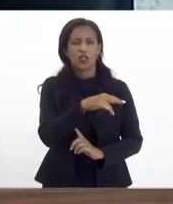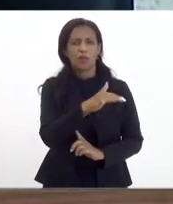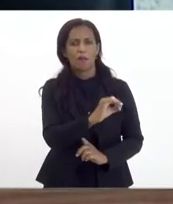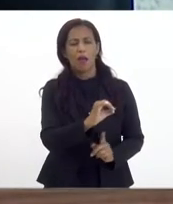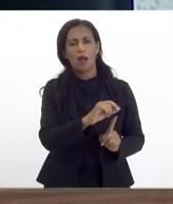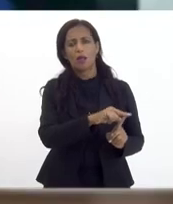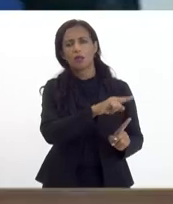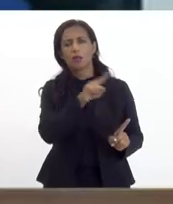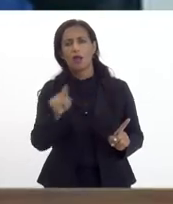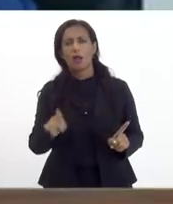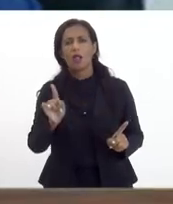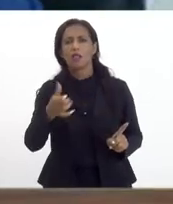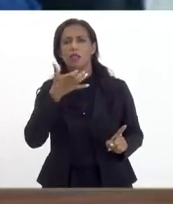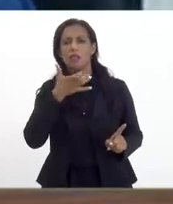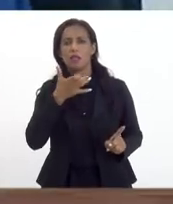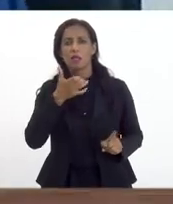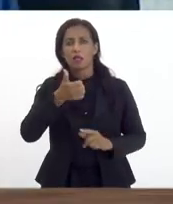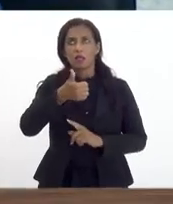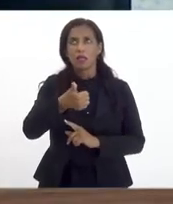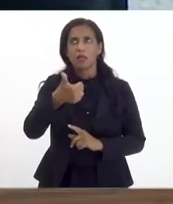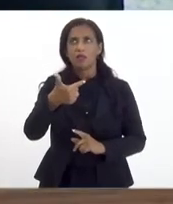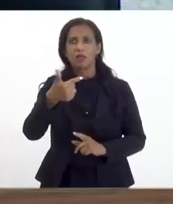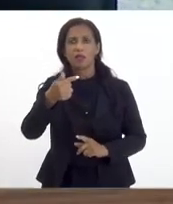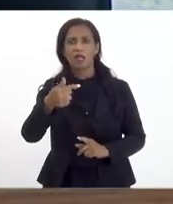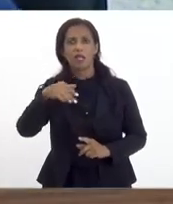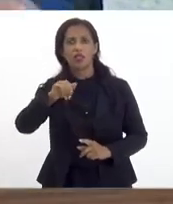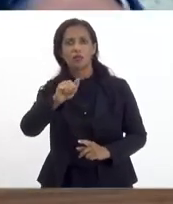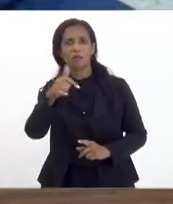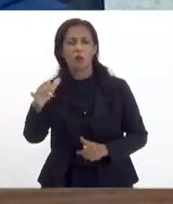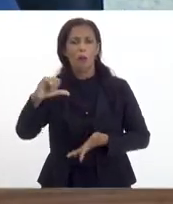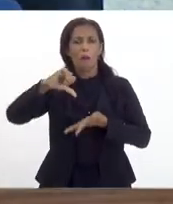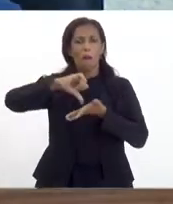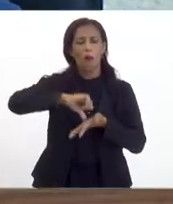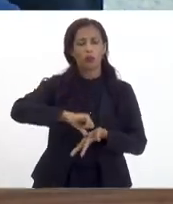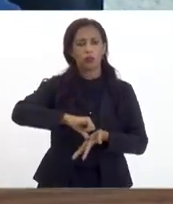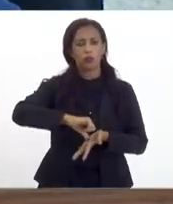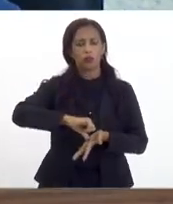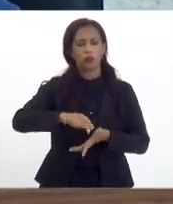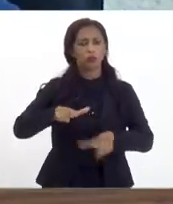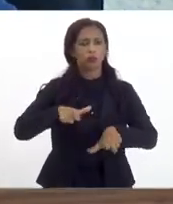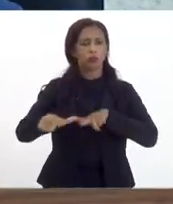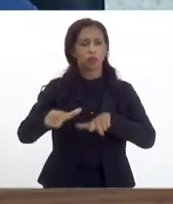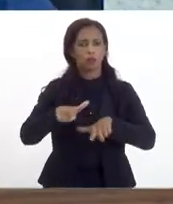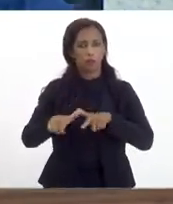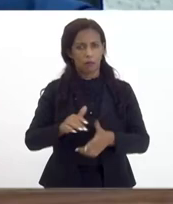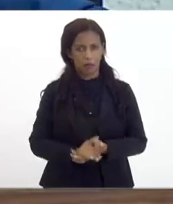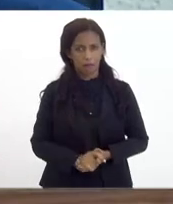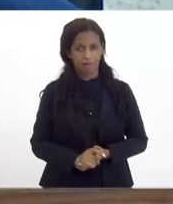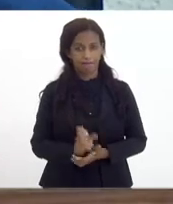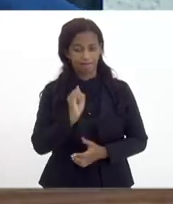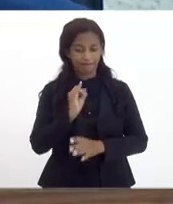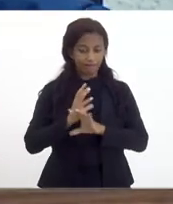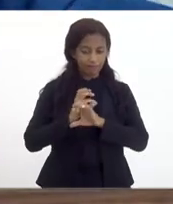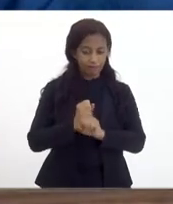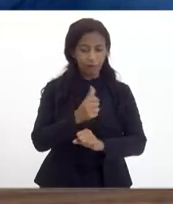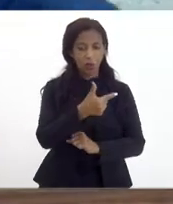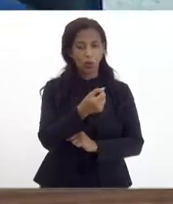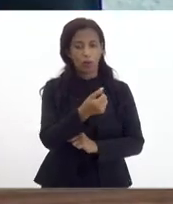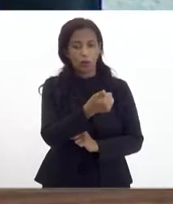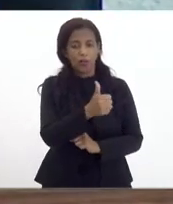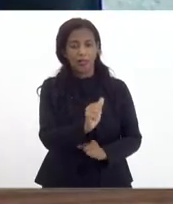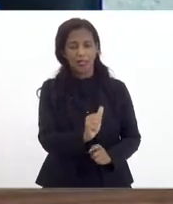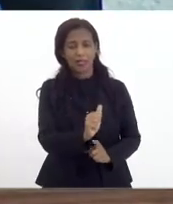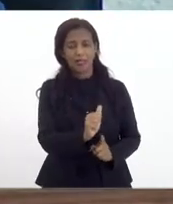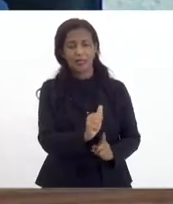dezembro 127 mil postos de trabalho se contarmos de 2015 até